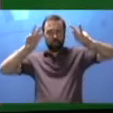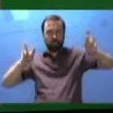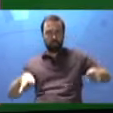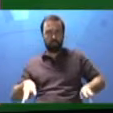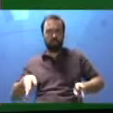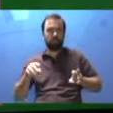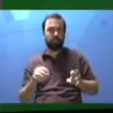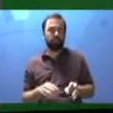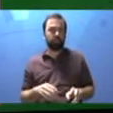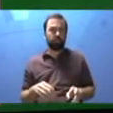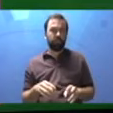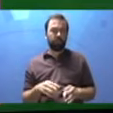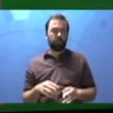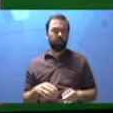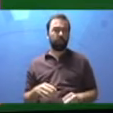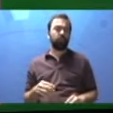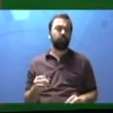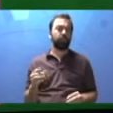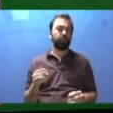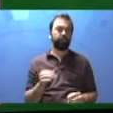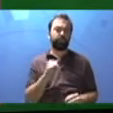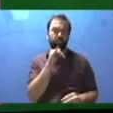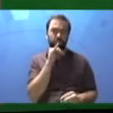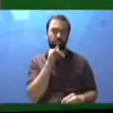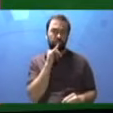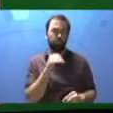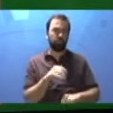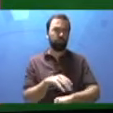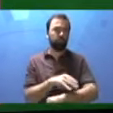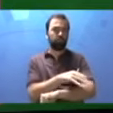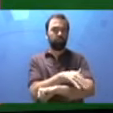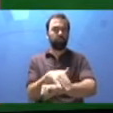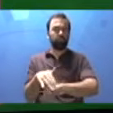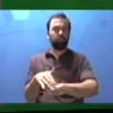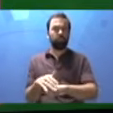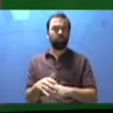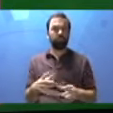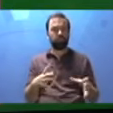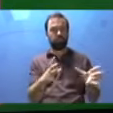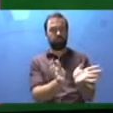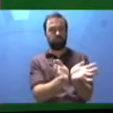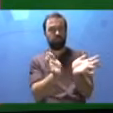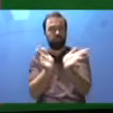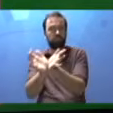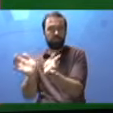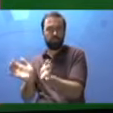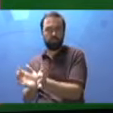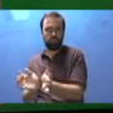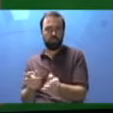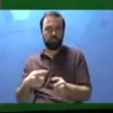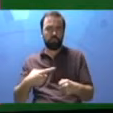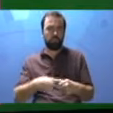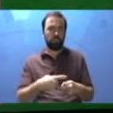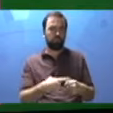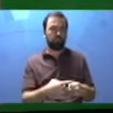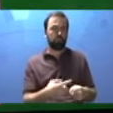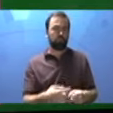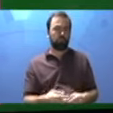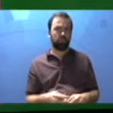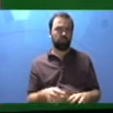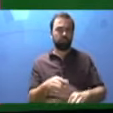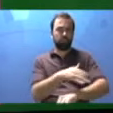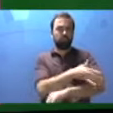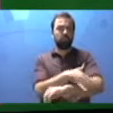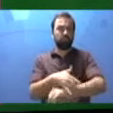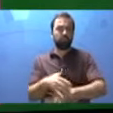reduzidos. Um bairro, o bairro da sua... Você já parou para pensar? Como que é o bairro de onde você mora? Não